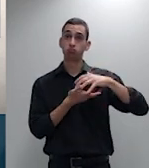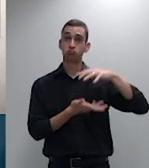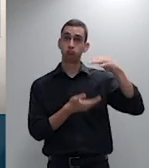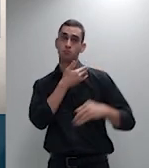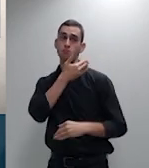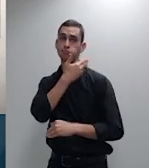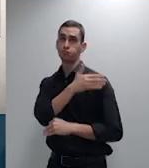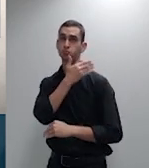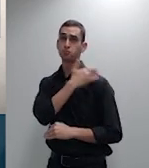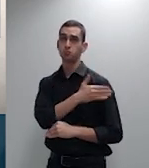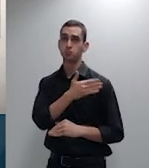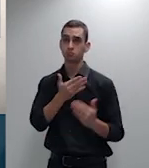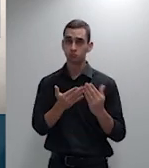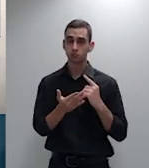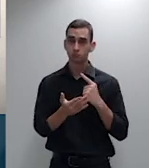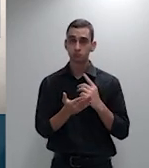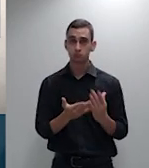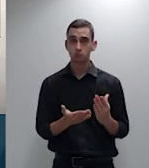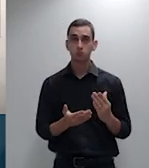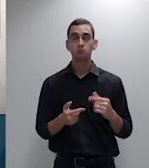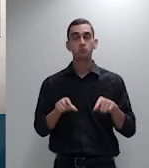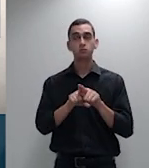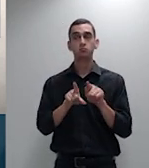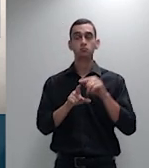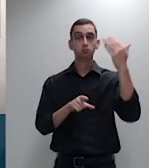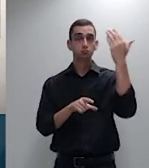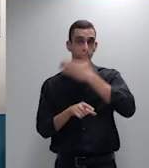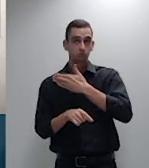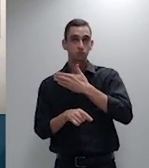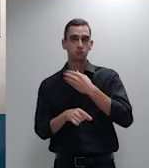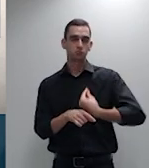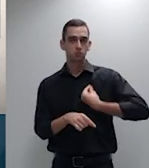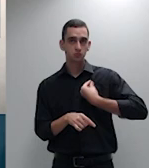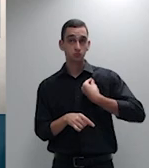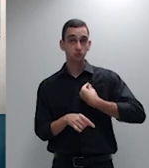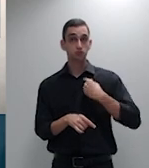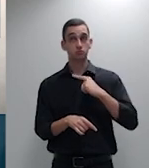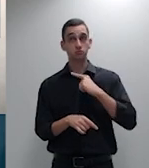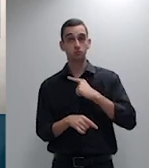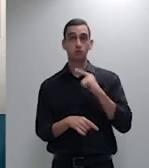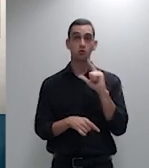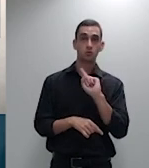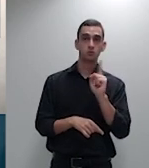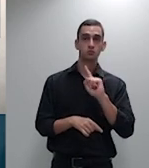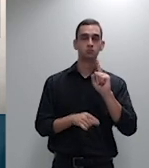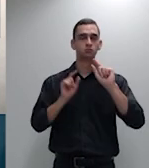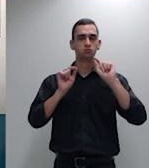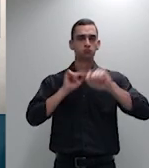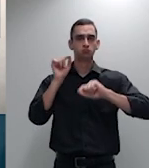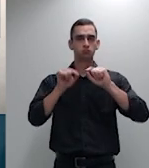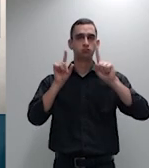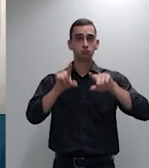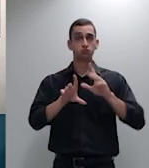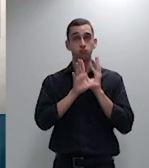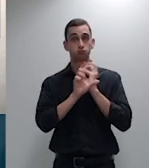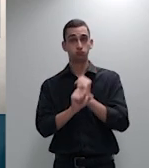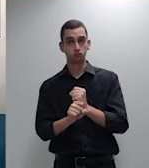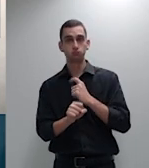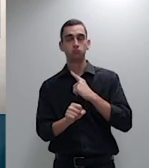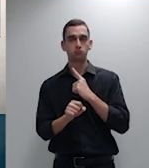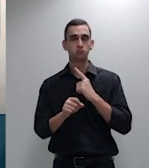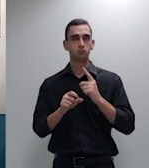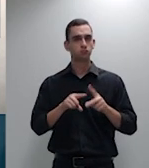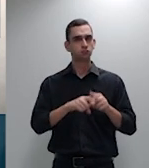da prova da existência ou não de base atuarial idônea para o reajuste por faixa etária no